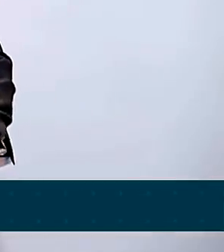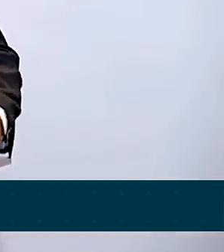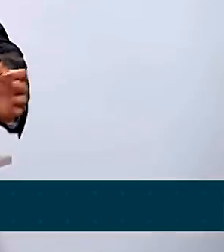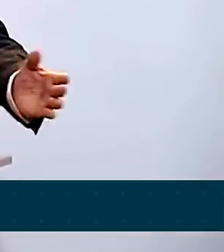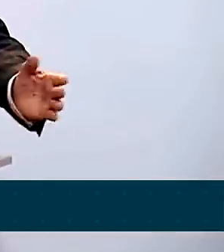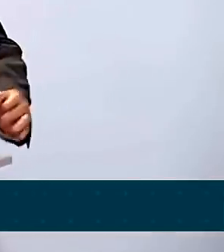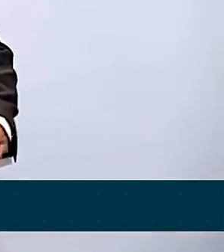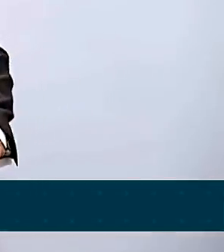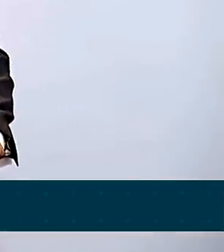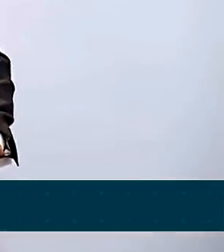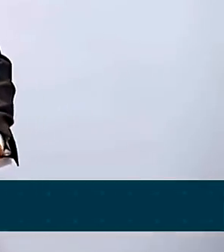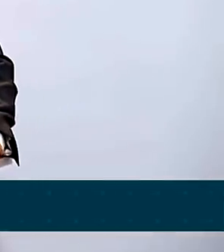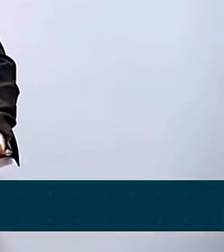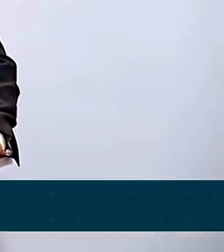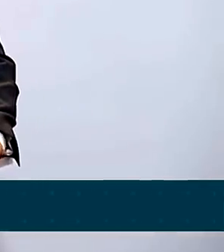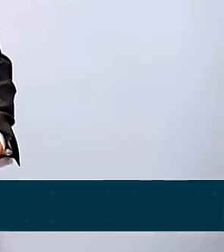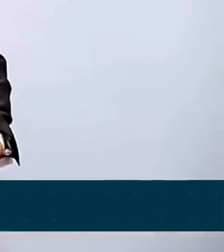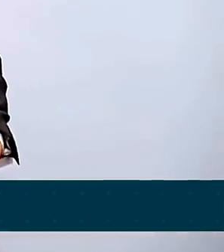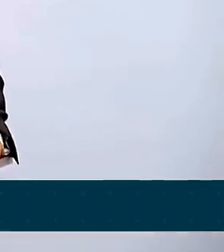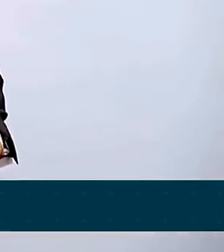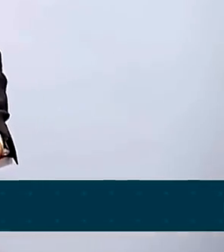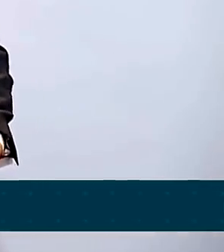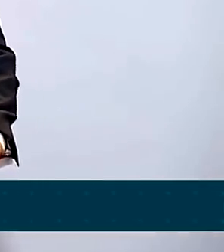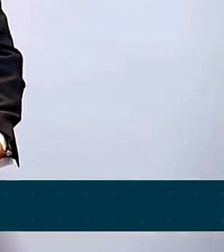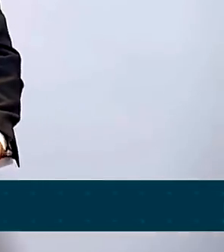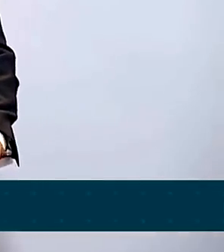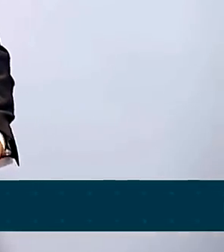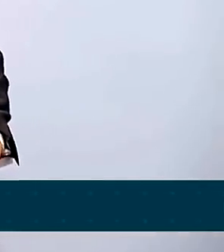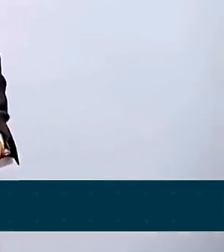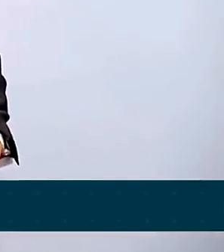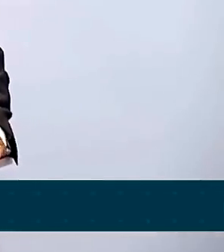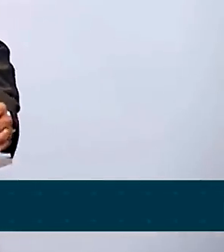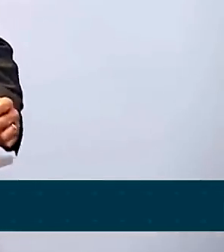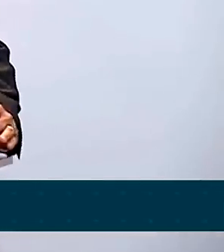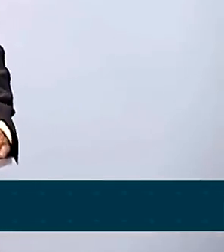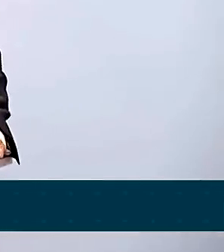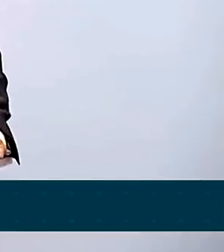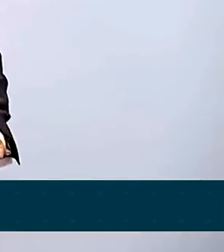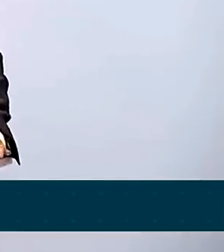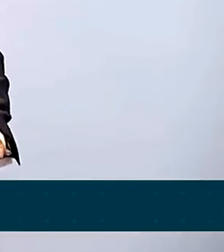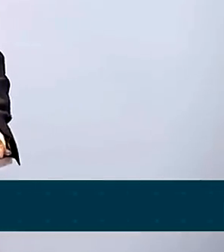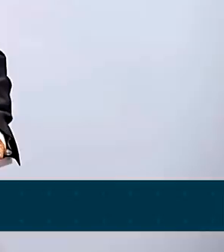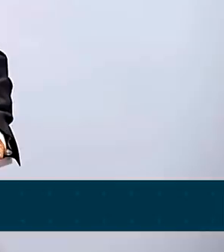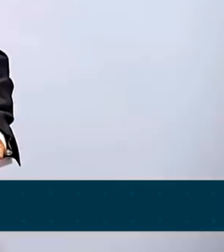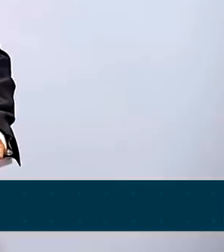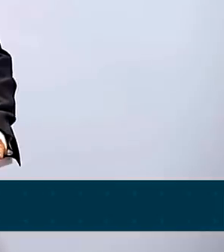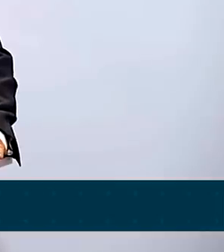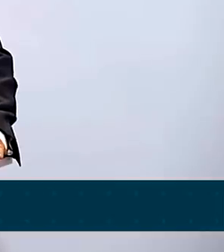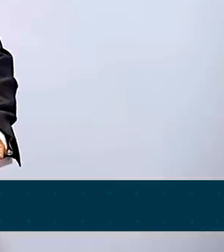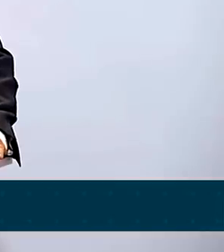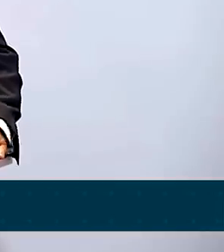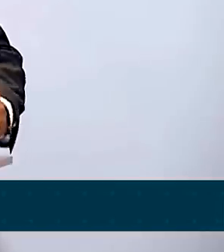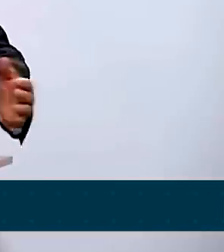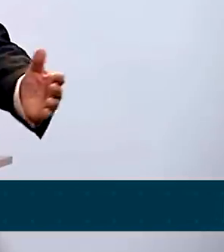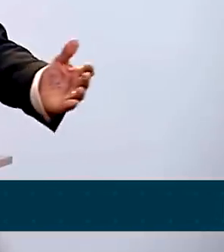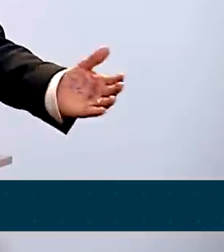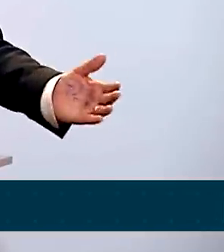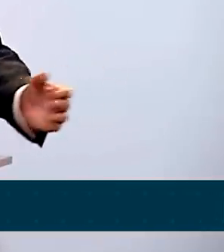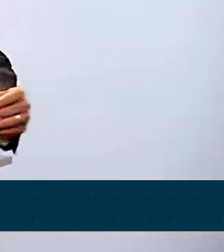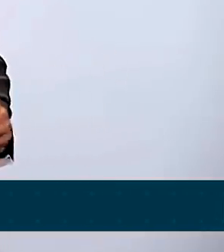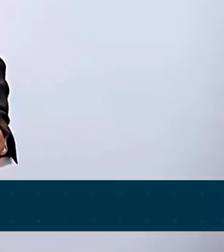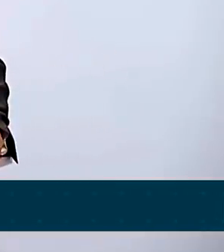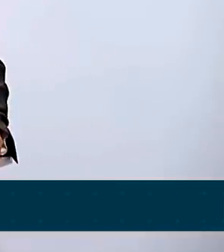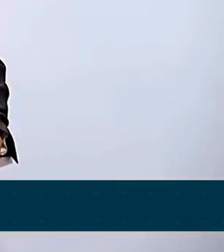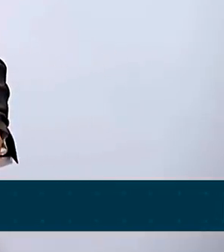participação do secretário de segurança nos seus respectivos estados e tem também o governo federal. Várias